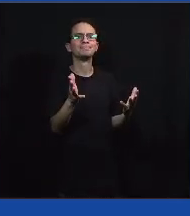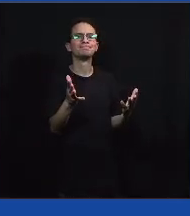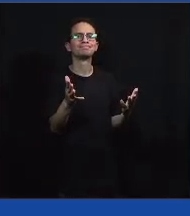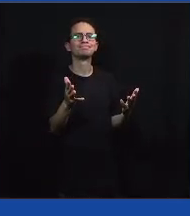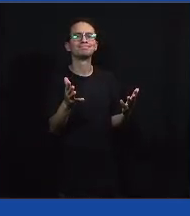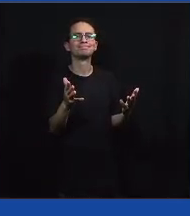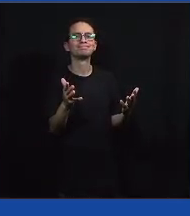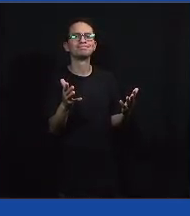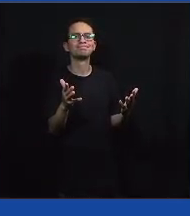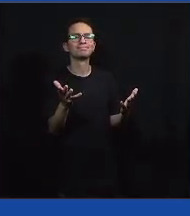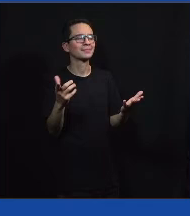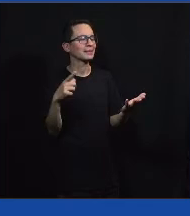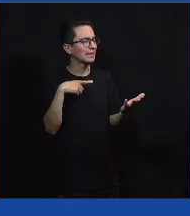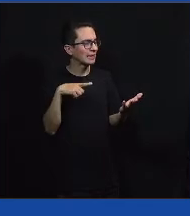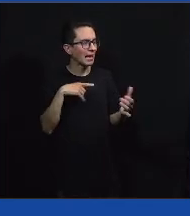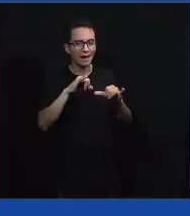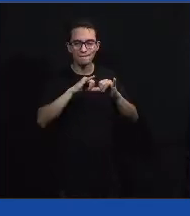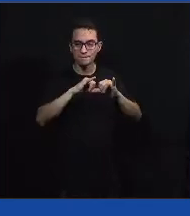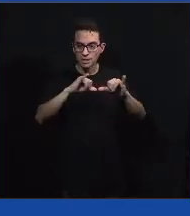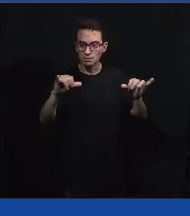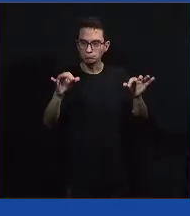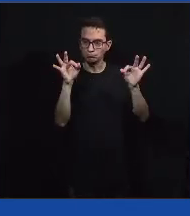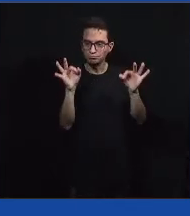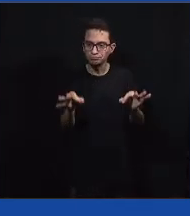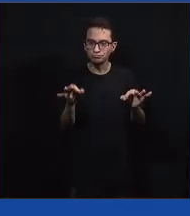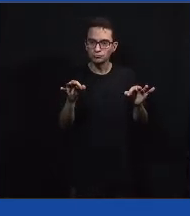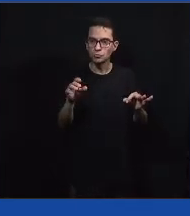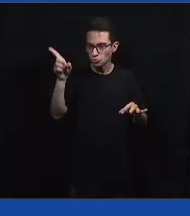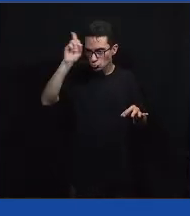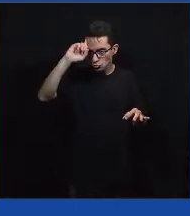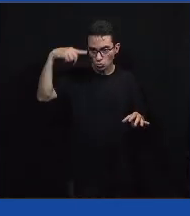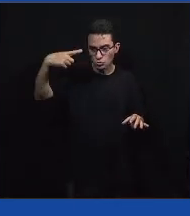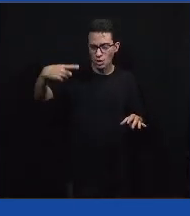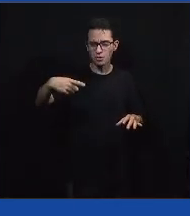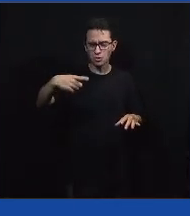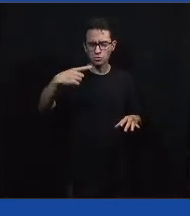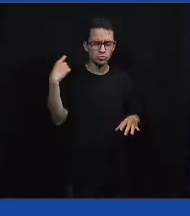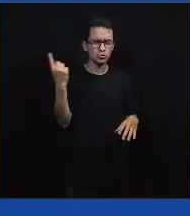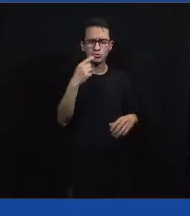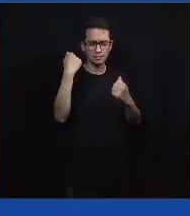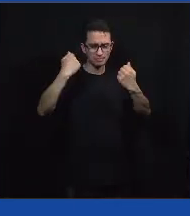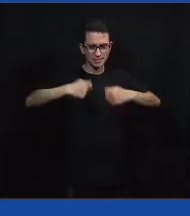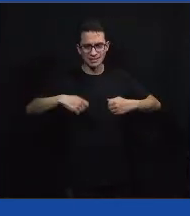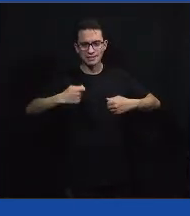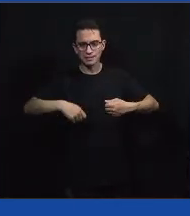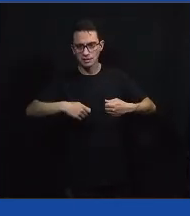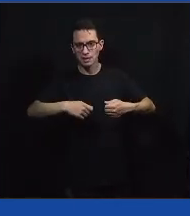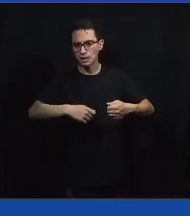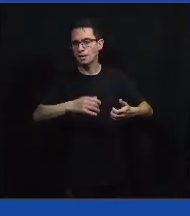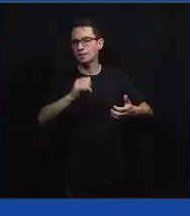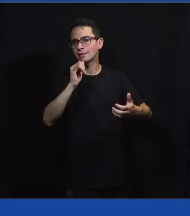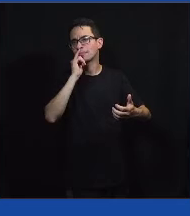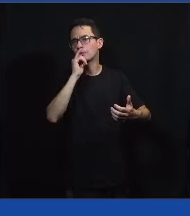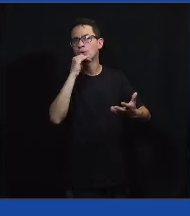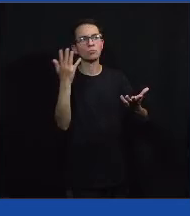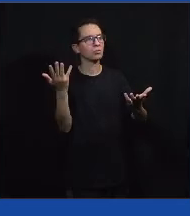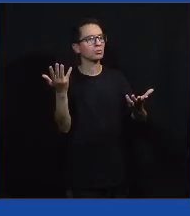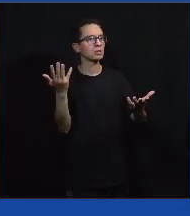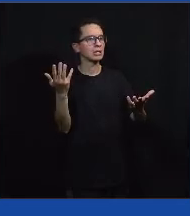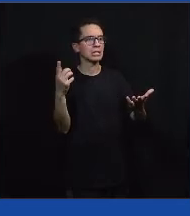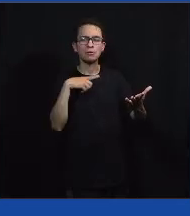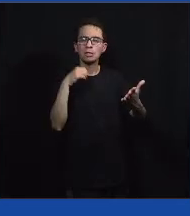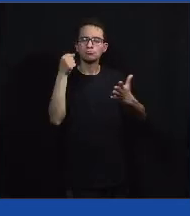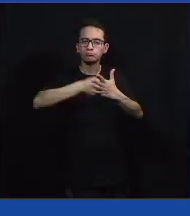reforçado no dia a dia como poderia ser para a gente ter aí uma mobilização maior tanto da sociedade